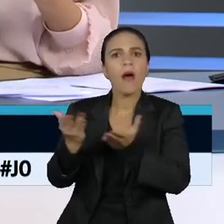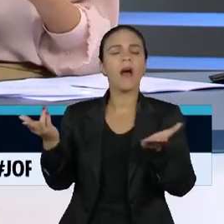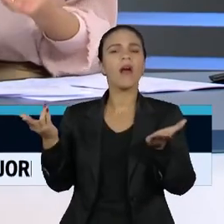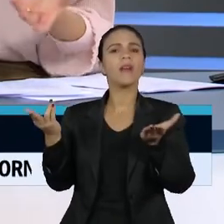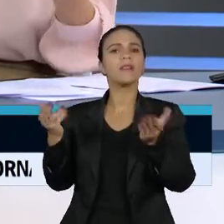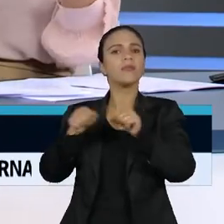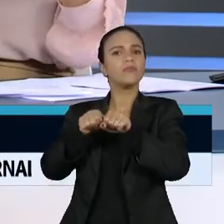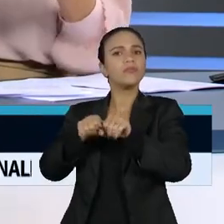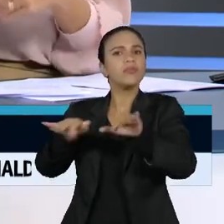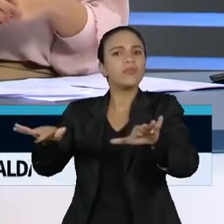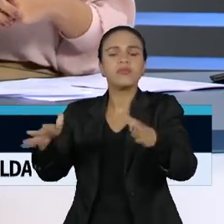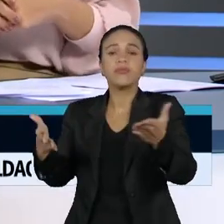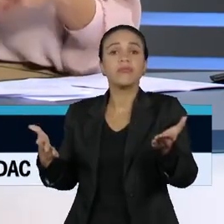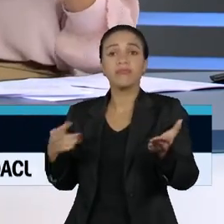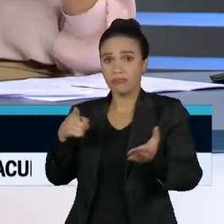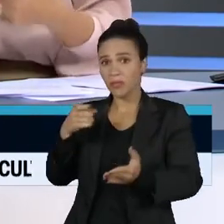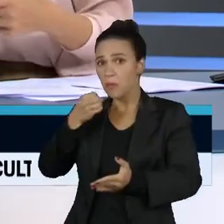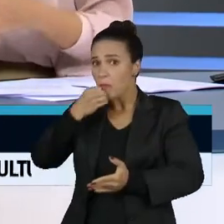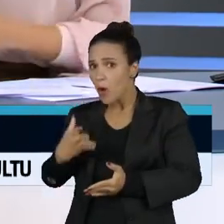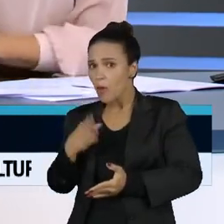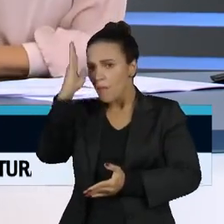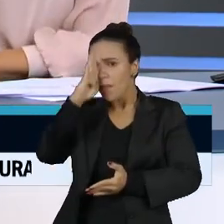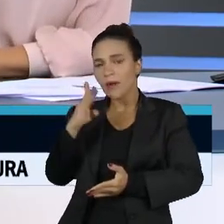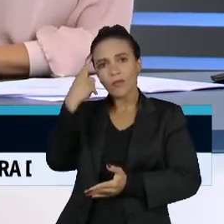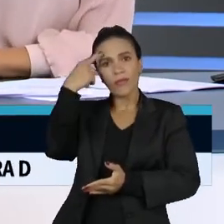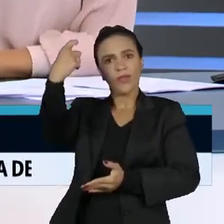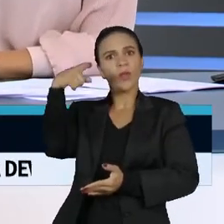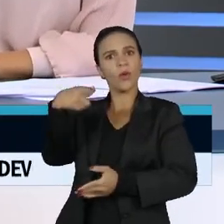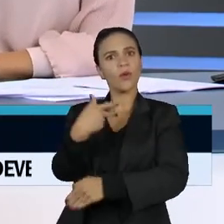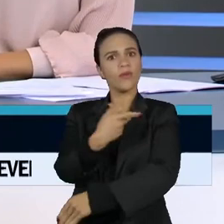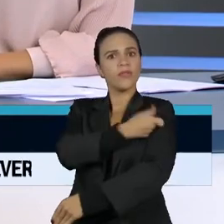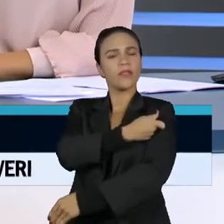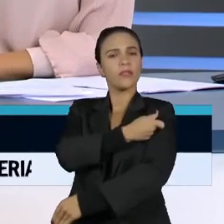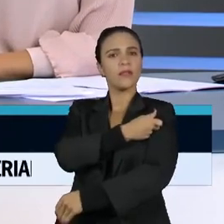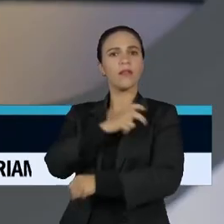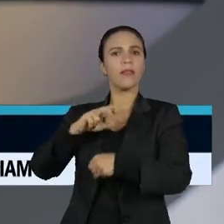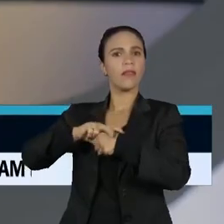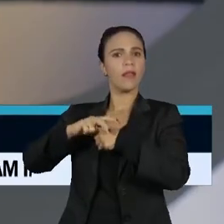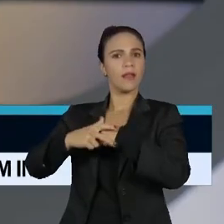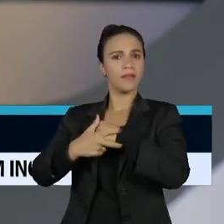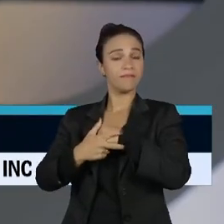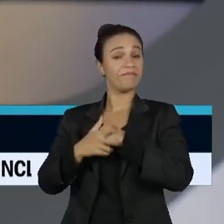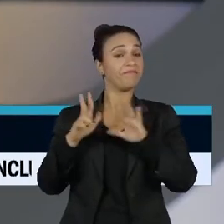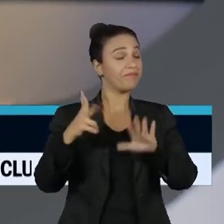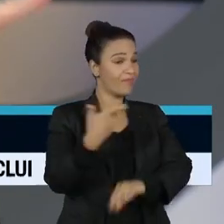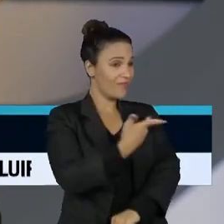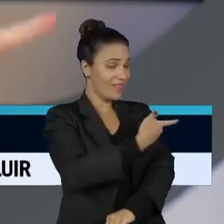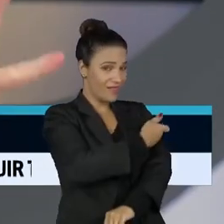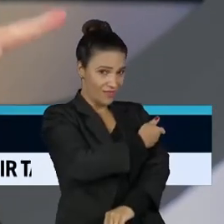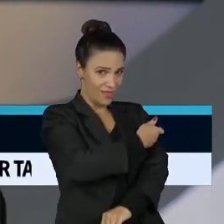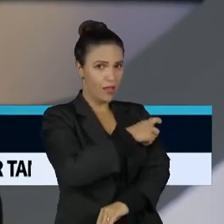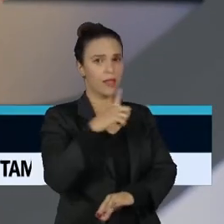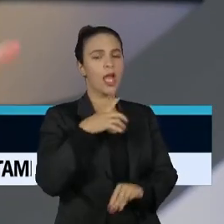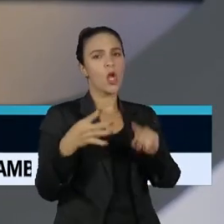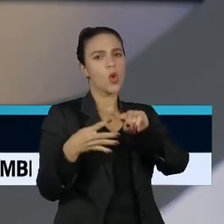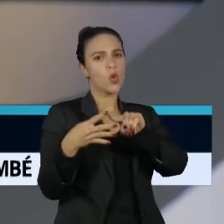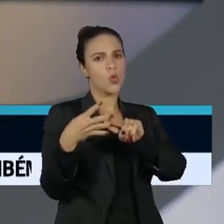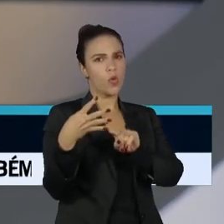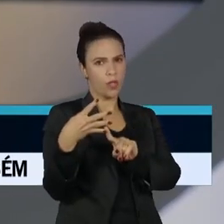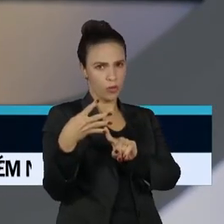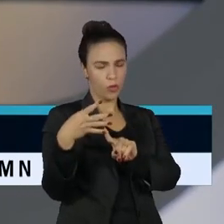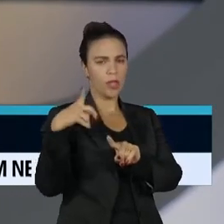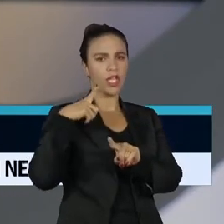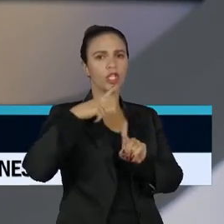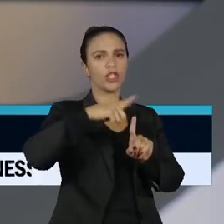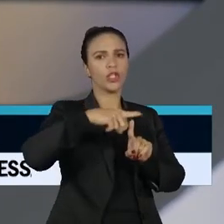vão chegar para o mundo inteiro? E o quão bom foi o Brasil ter desenvolvido a vacina para a dengue? A vacina mais eficiente de dengue, porque são quatro, que pegam os quatro